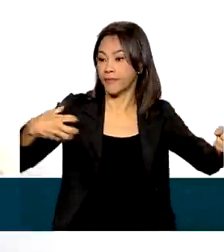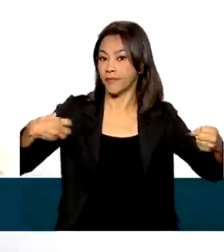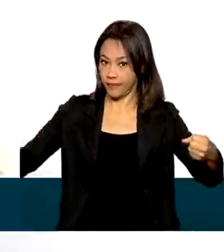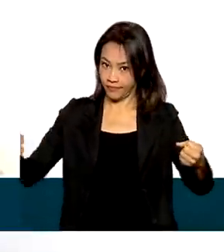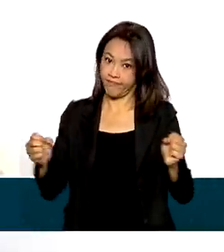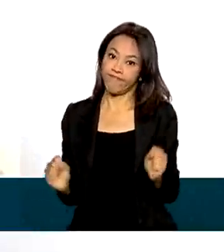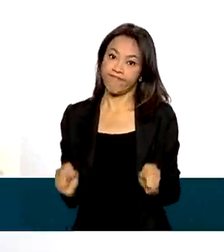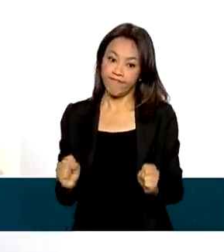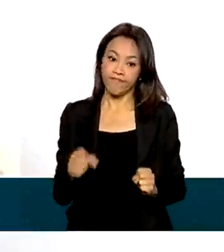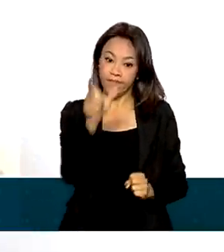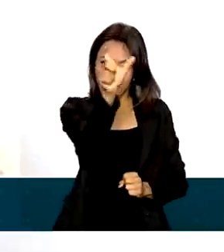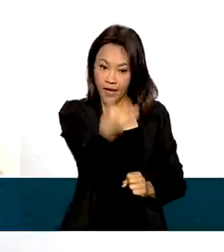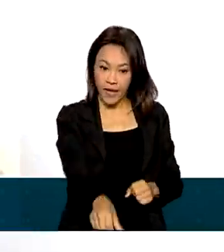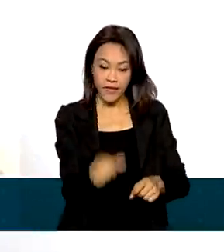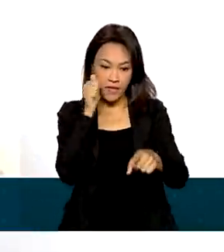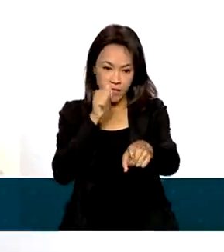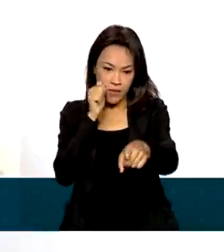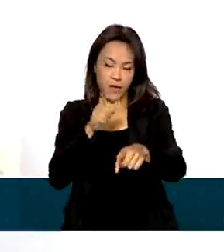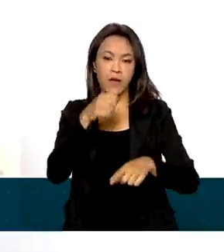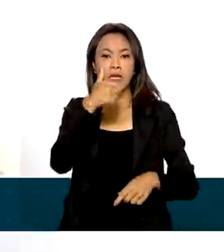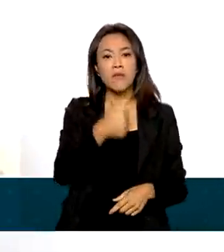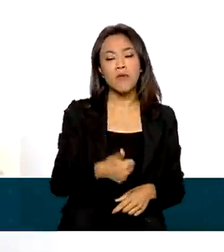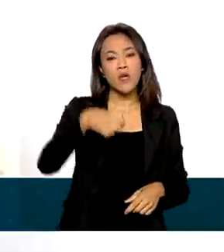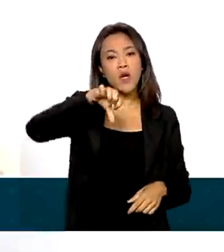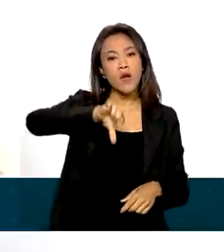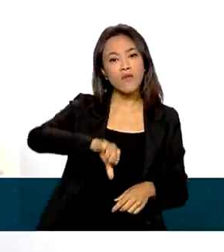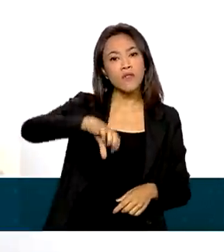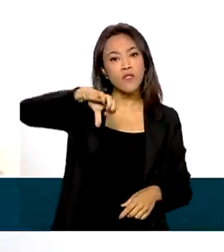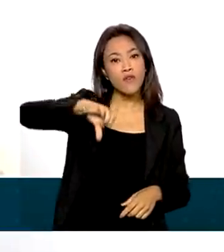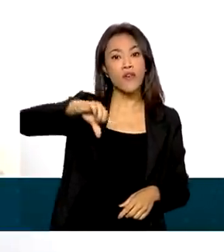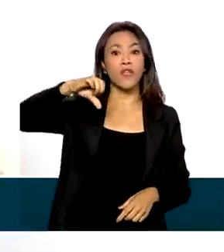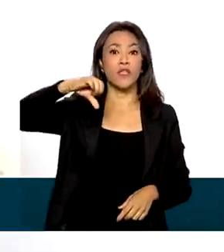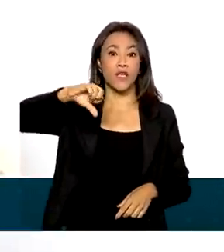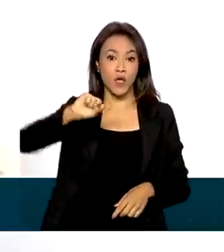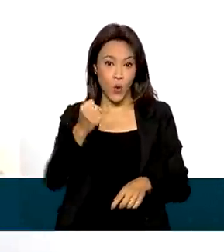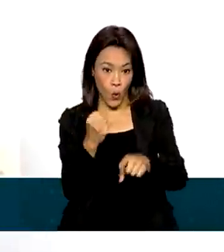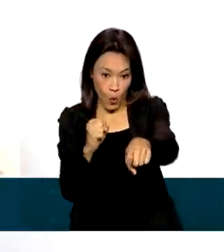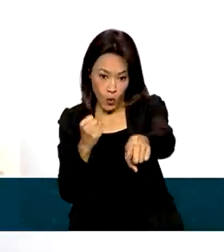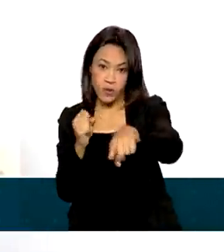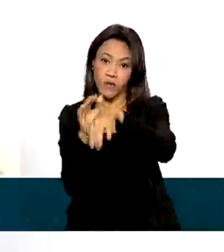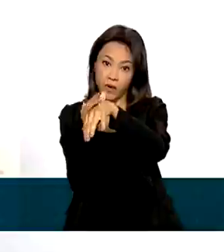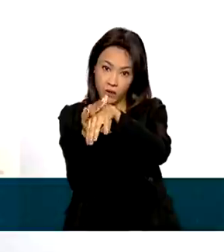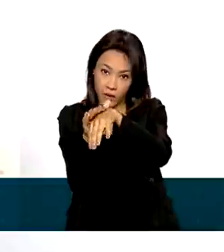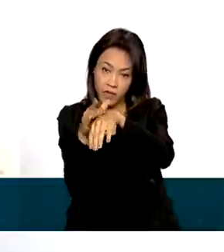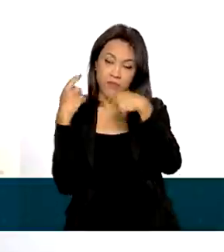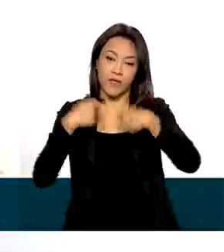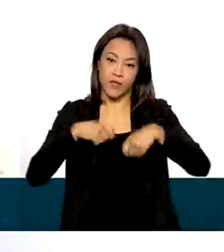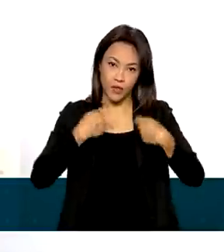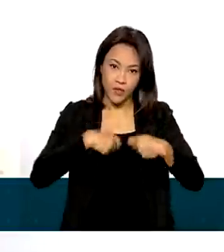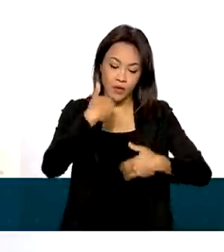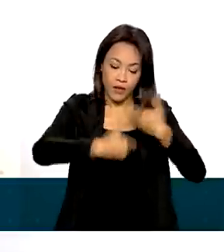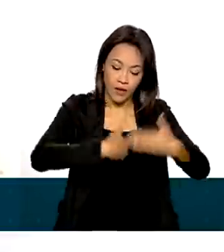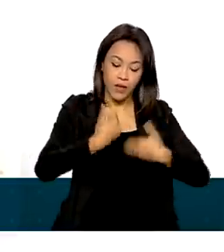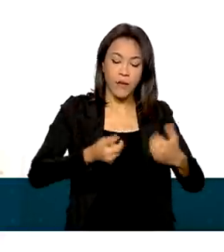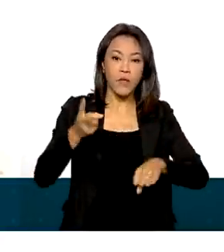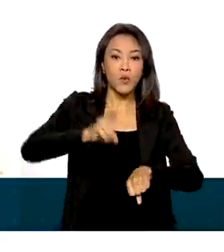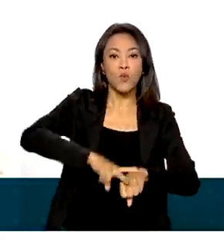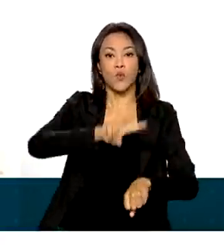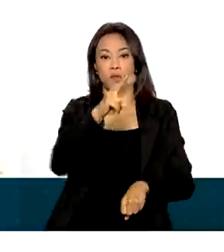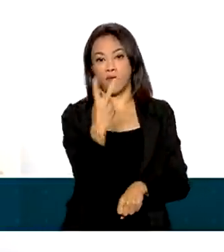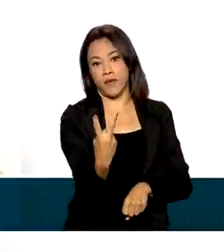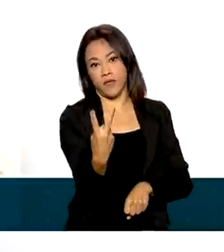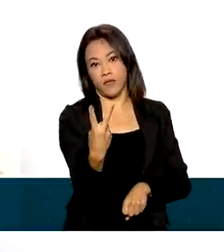Diagnosticada com tuberculose em 1998, Ellen precisou passar pelo tratamento duas vezes